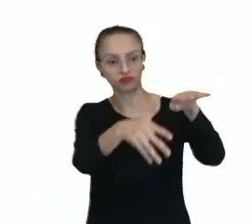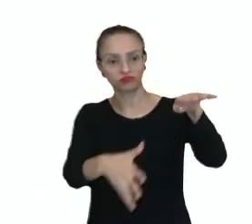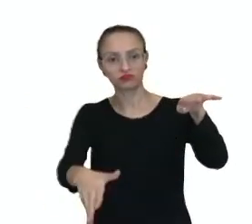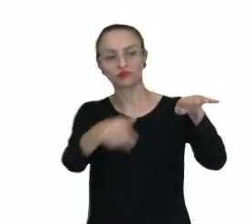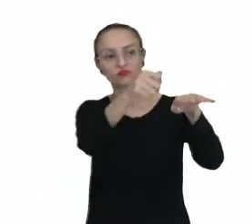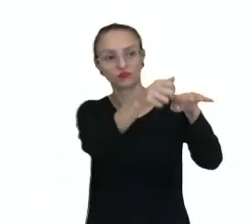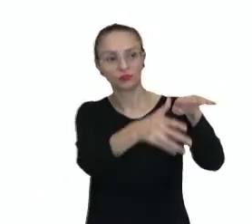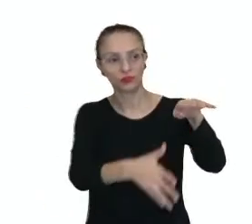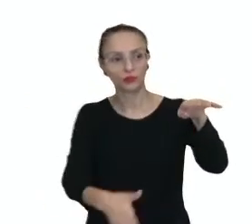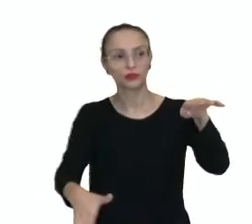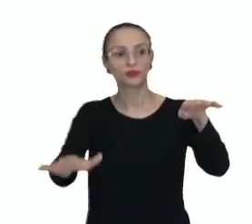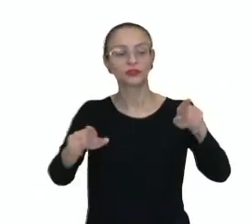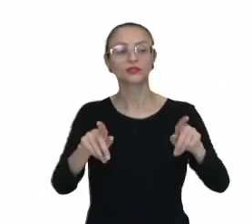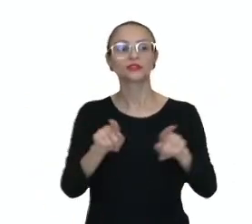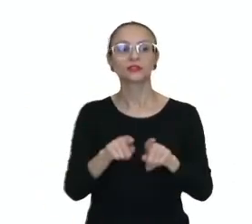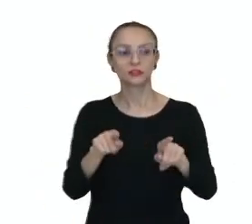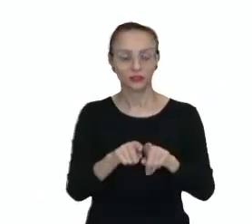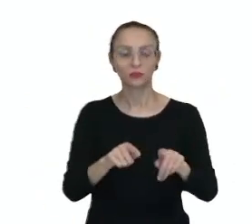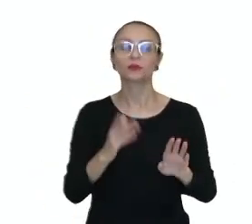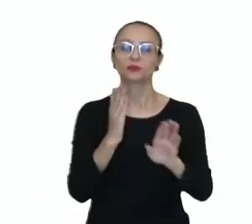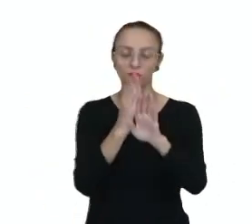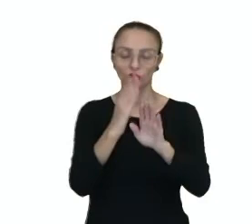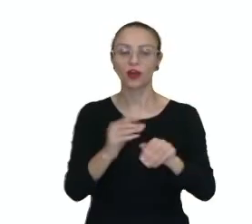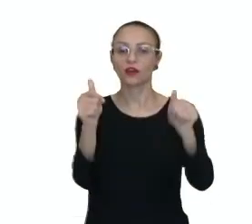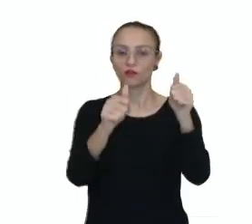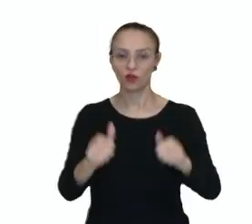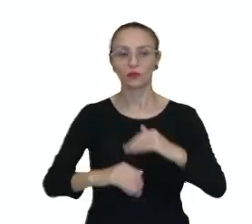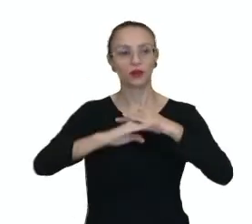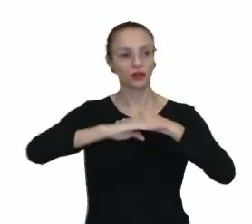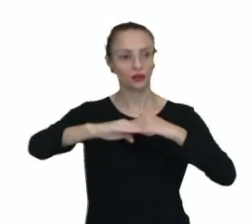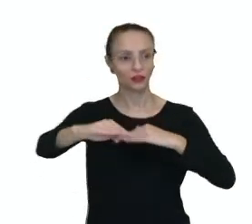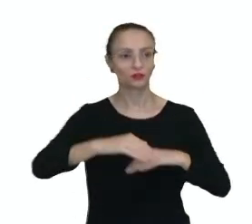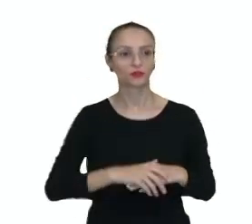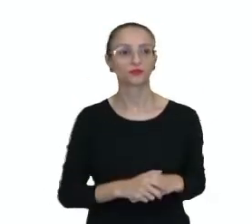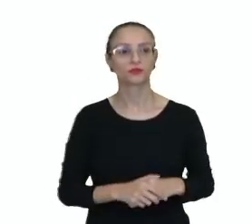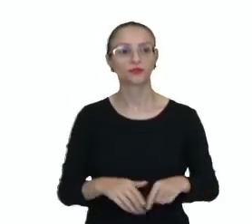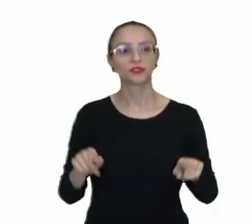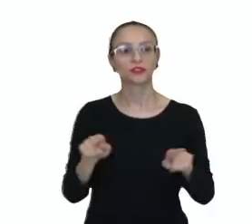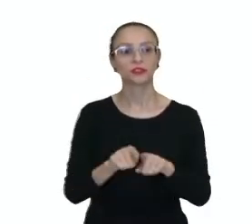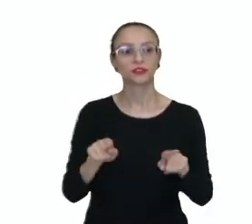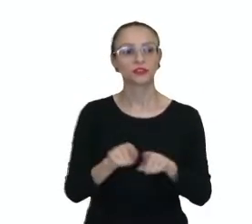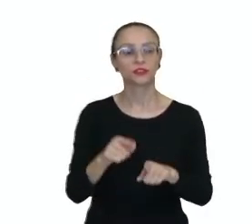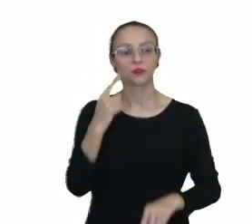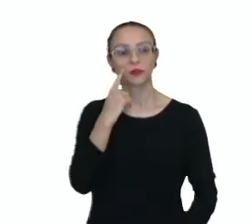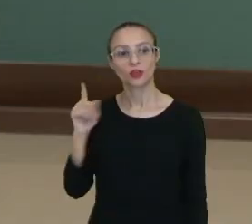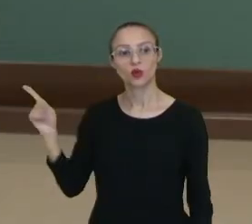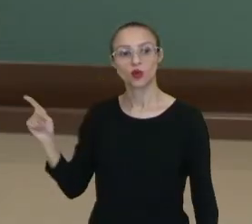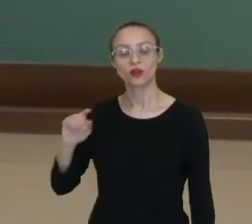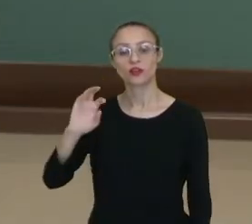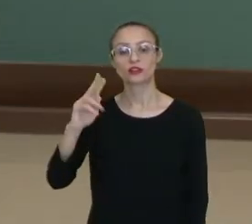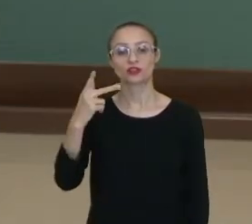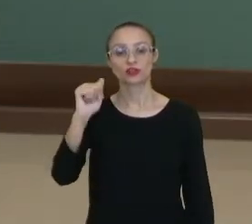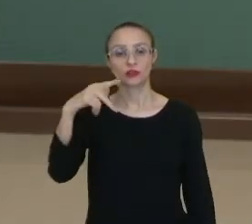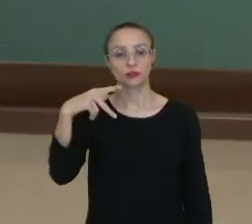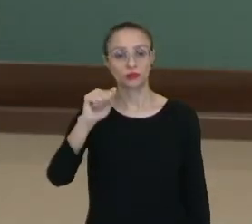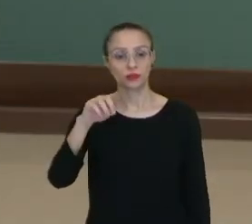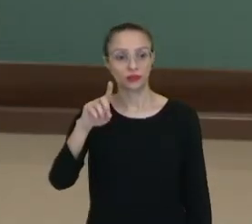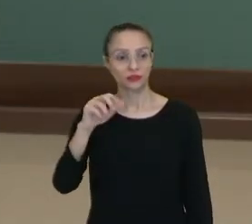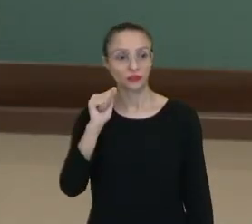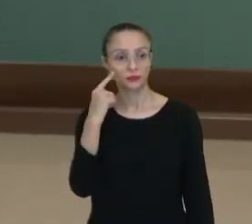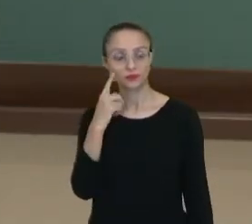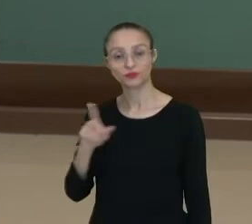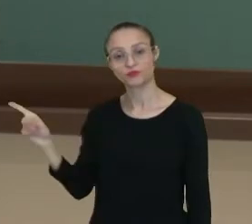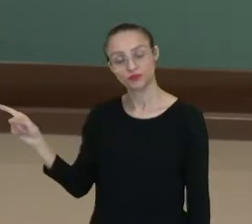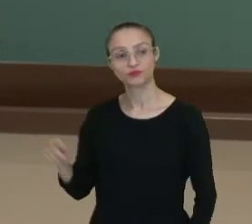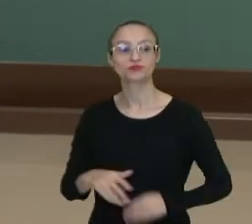formação de cachoeiras, em função da forma do relevo. Como, por exemplo, a Chapada dos Parecis, em Rondônia, é uma que nós